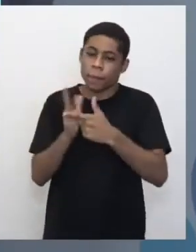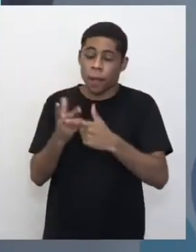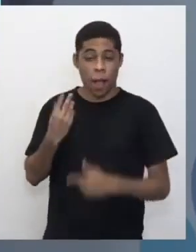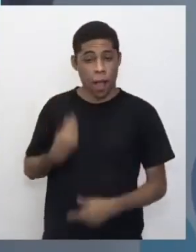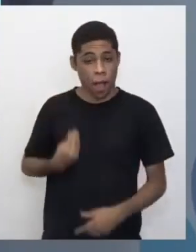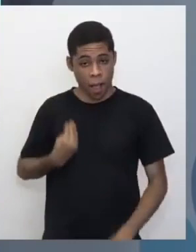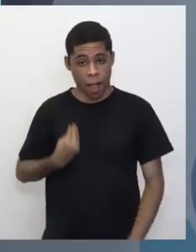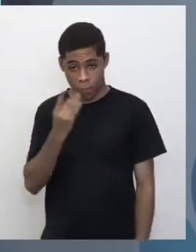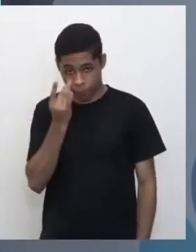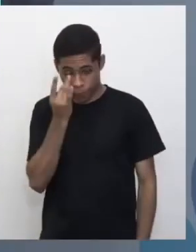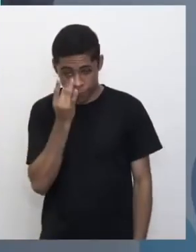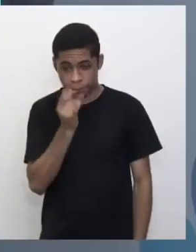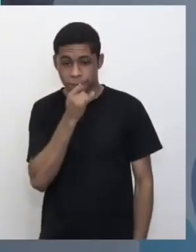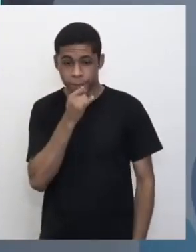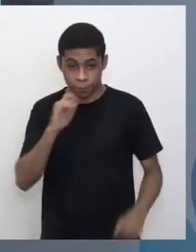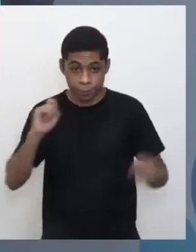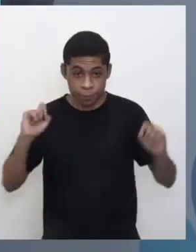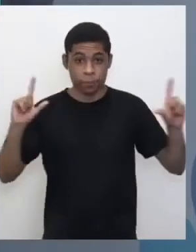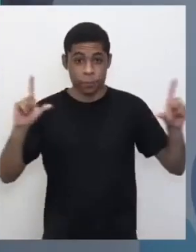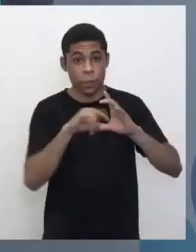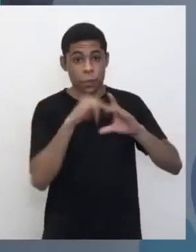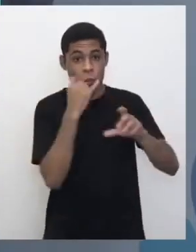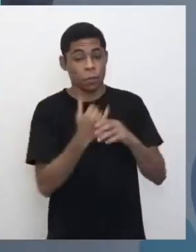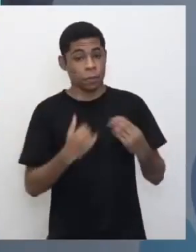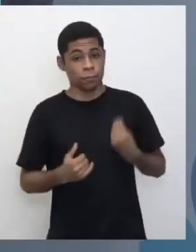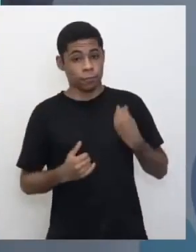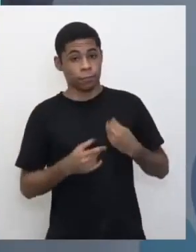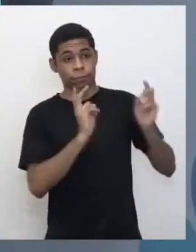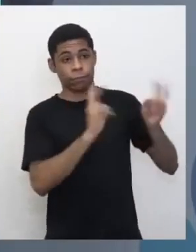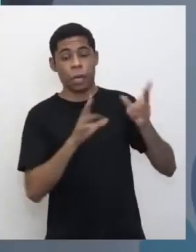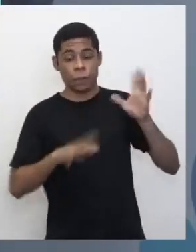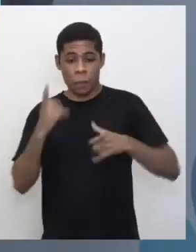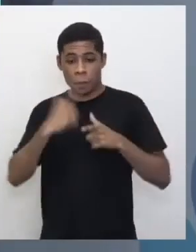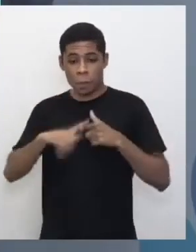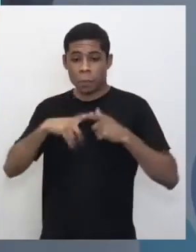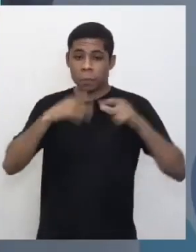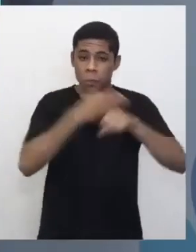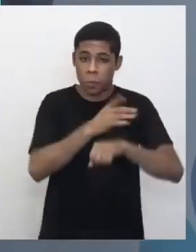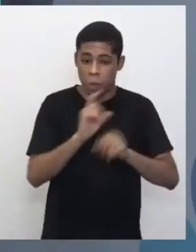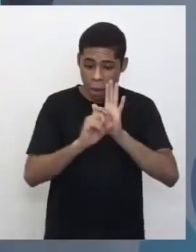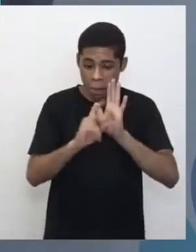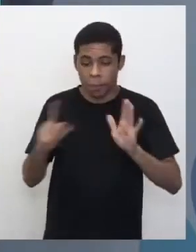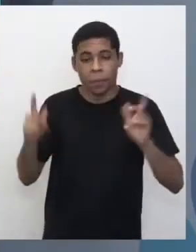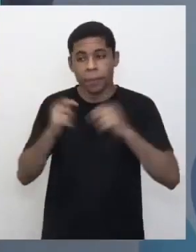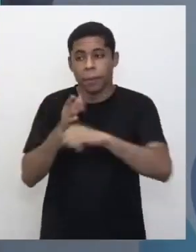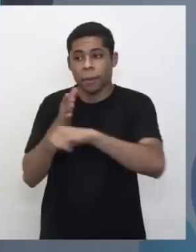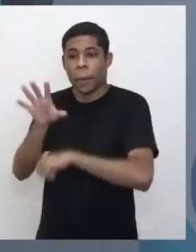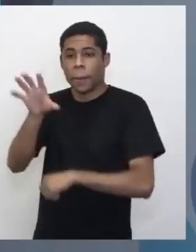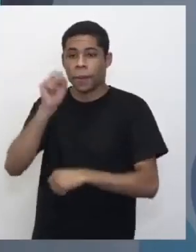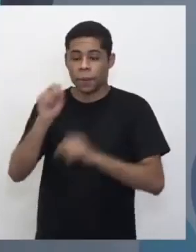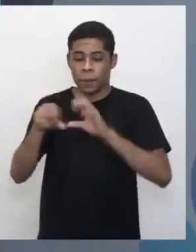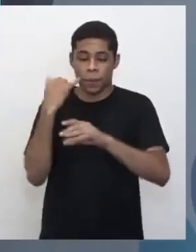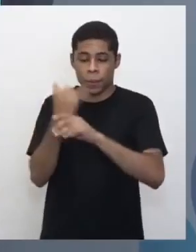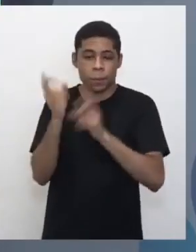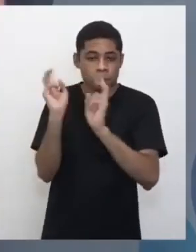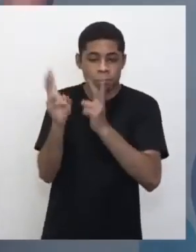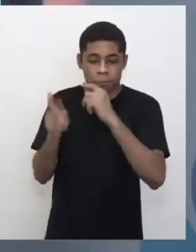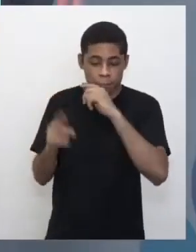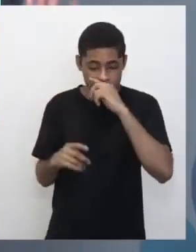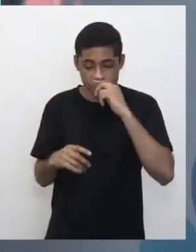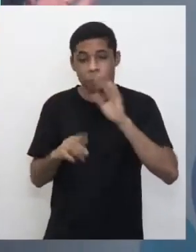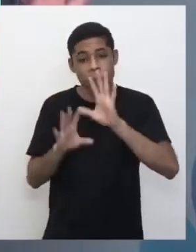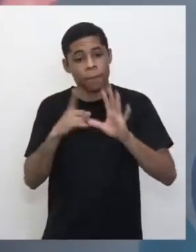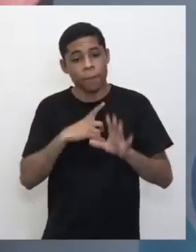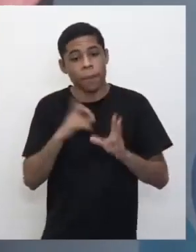vivo, né? Então, agora também está rolando lá no YouTube, às vezes você tem algum problema que não conseguiu acessar o app. E também elas ficam lá desde a